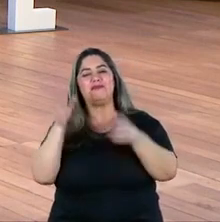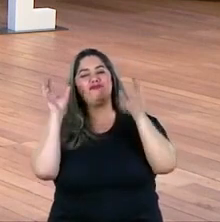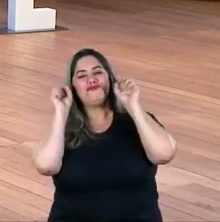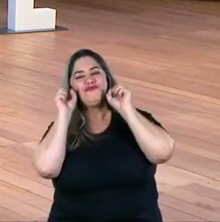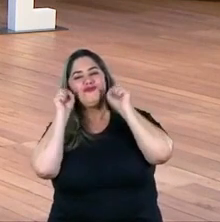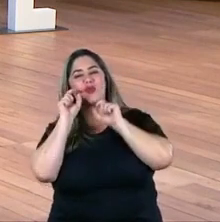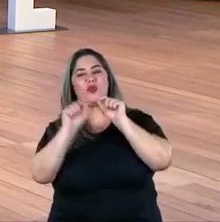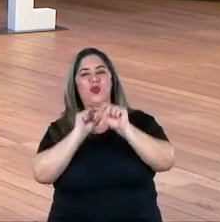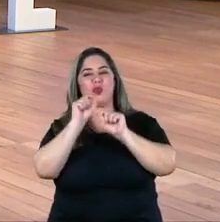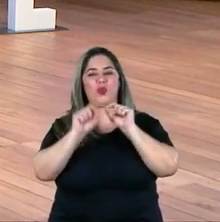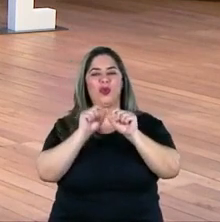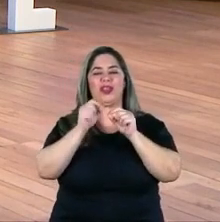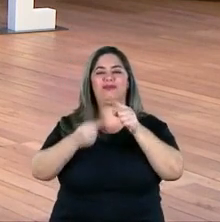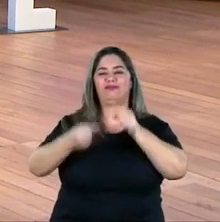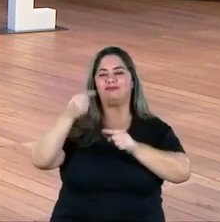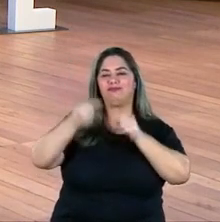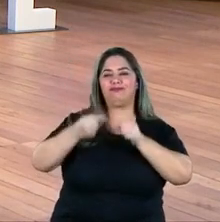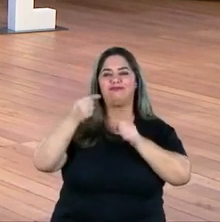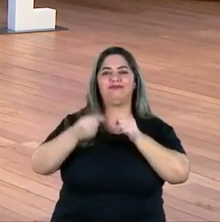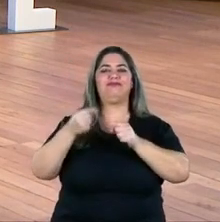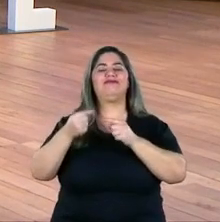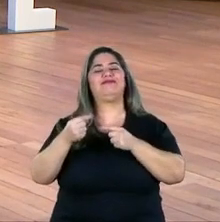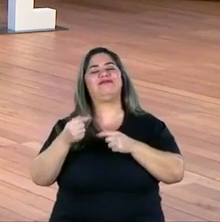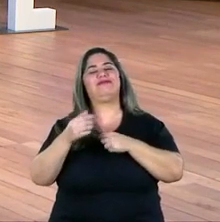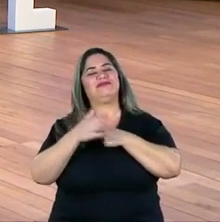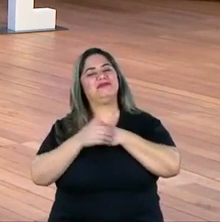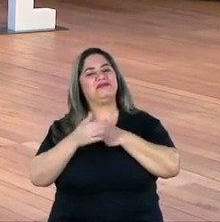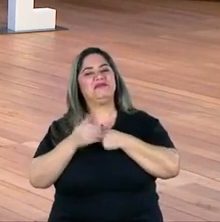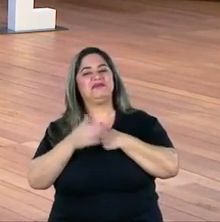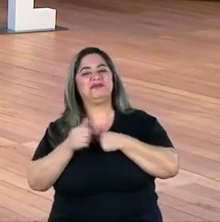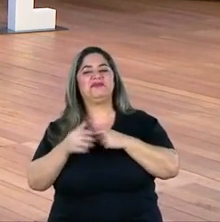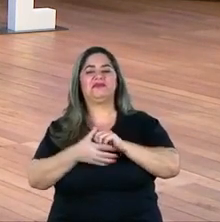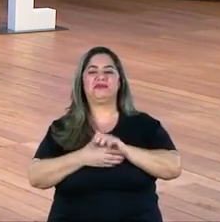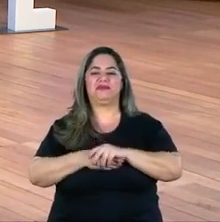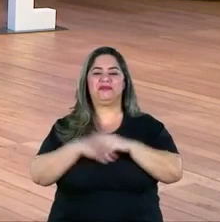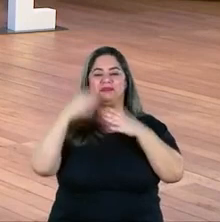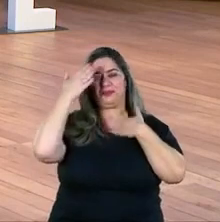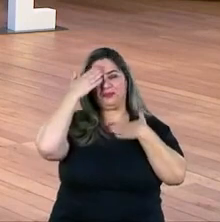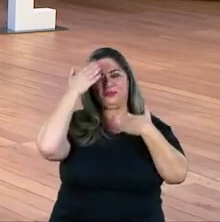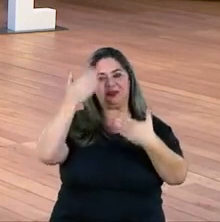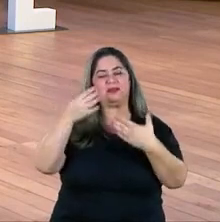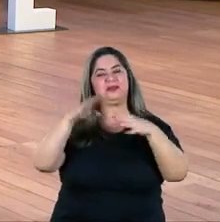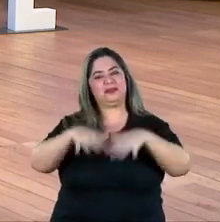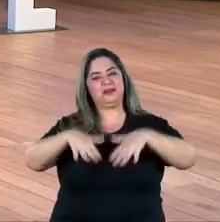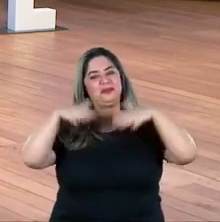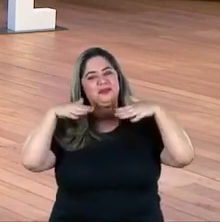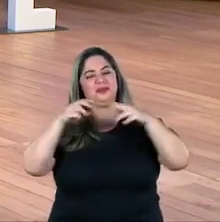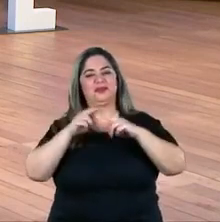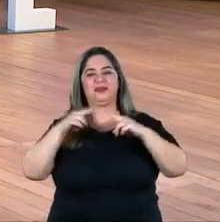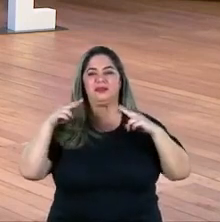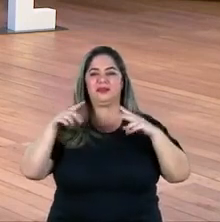discussões esses debates muito agradáveis muito obrigada obrigada a nossa plateia virtual também